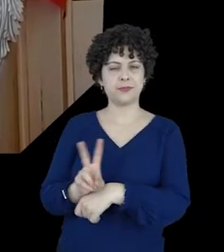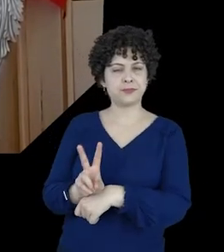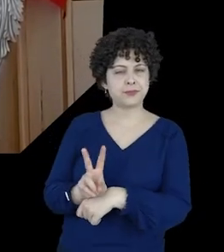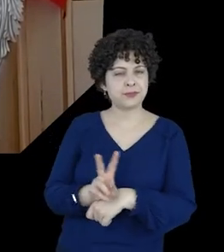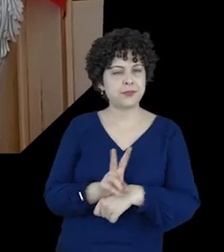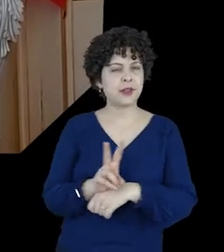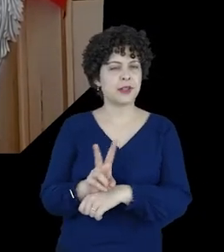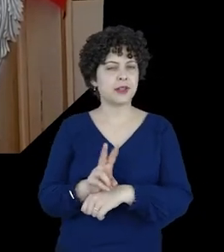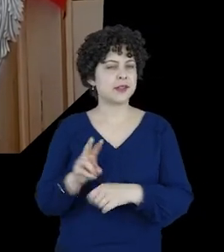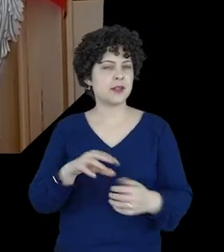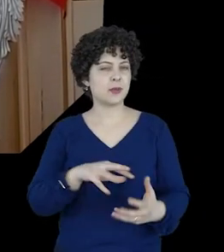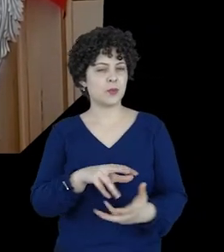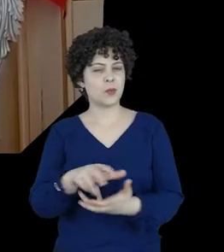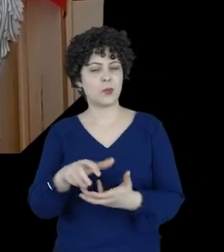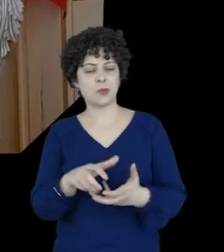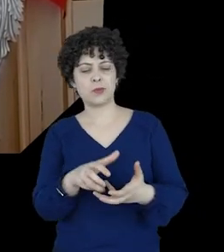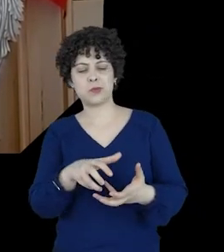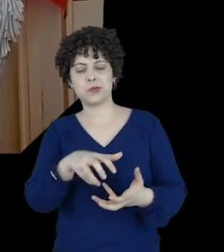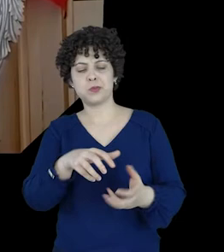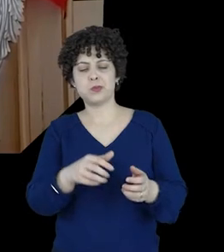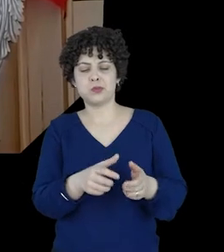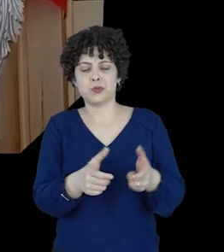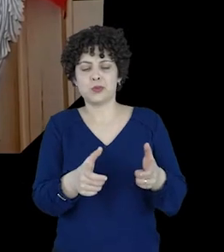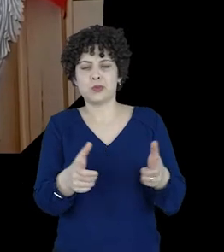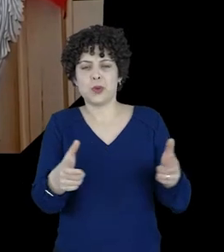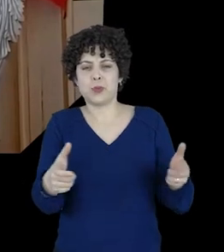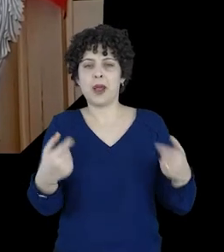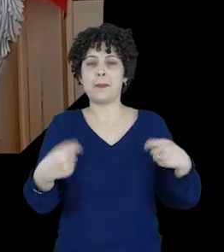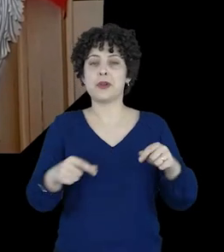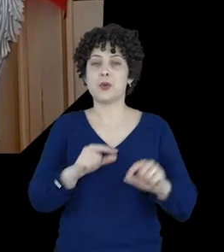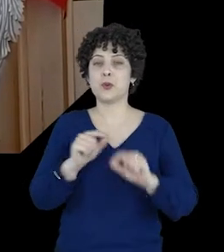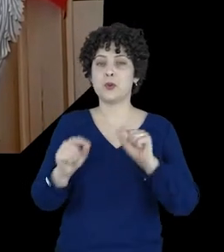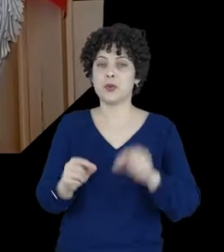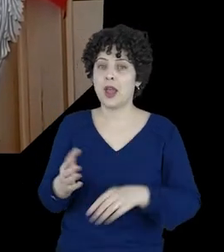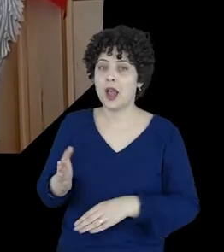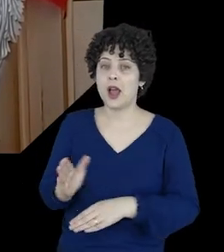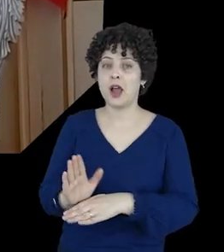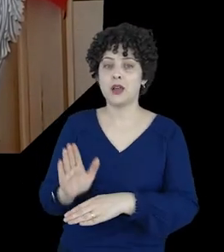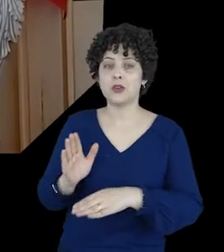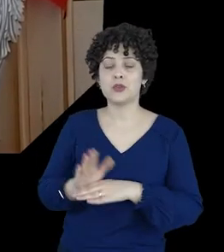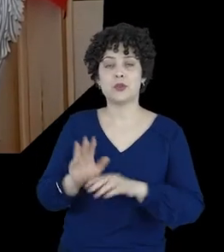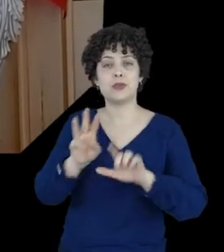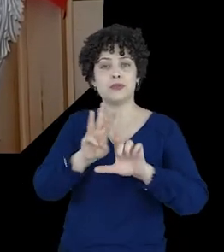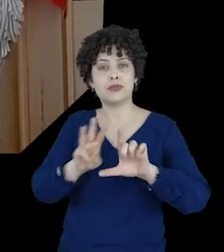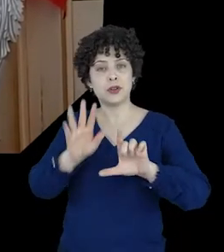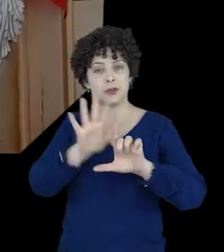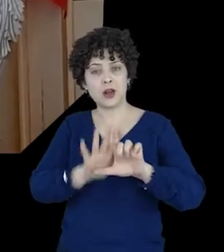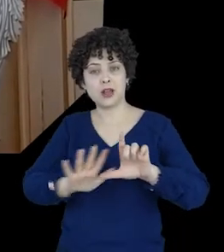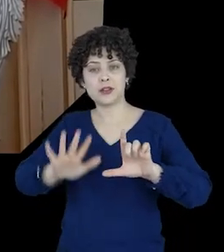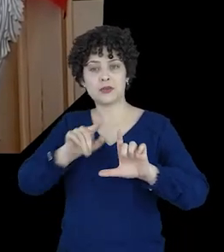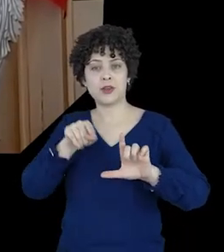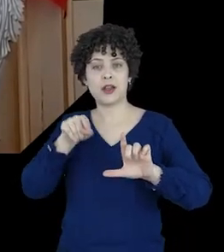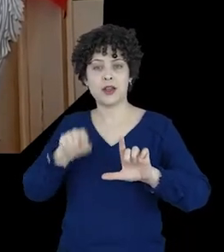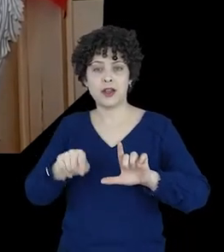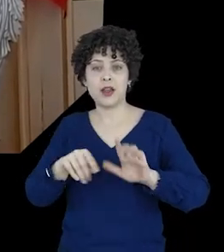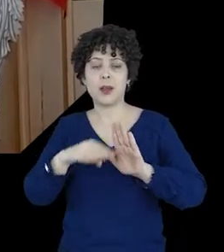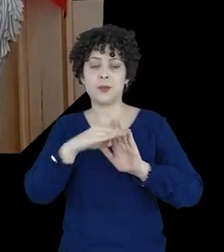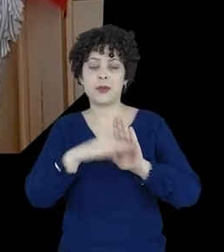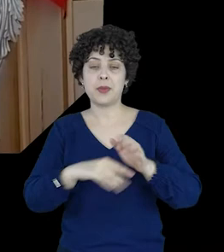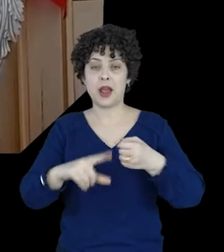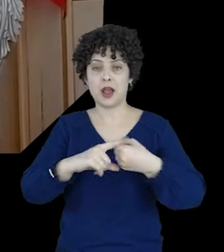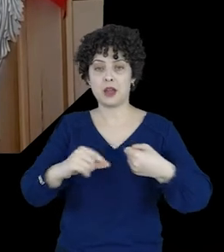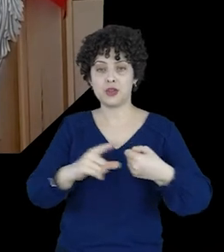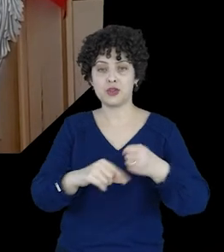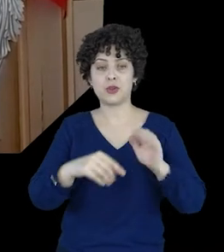Para vigiar esse fenômeno mundialmente crescente, precisamos colaborar com as plataformas e são as disposições